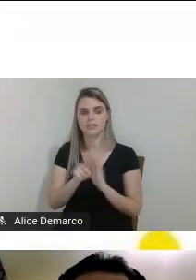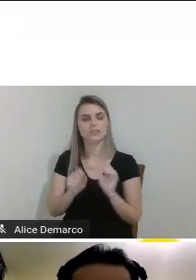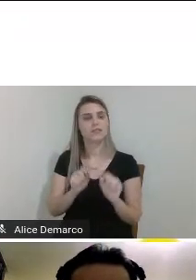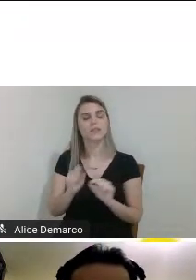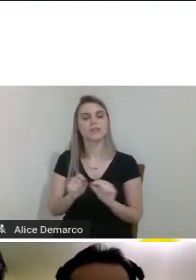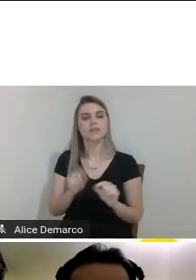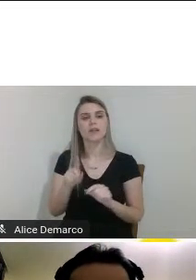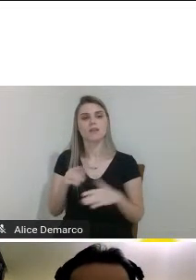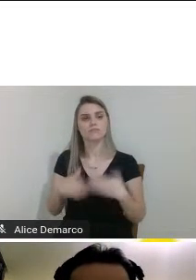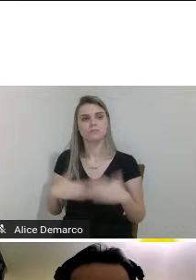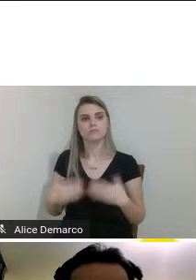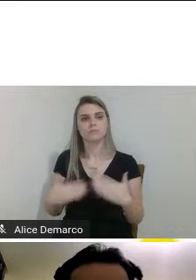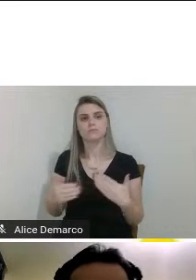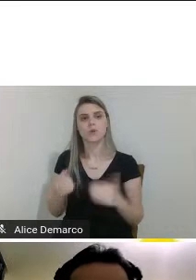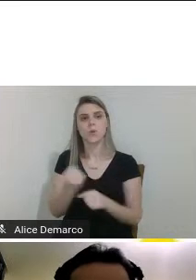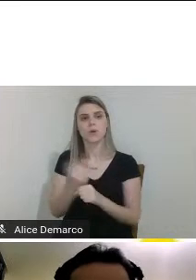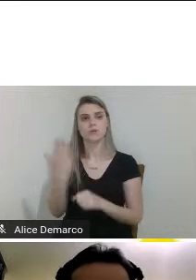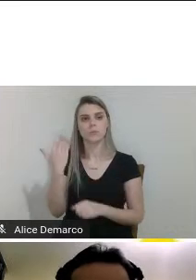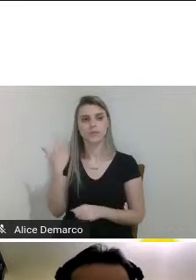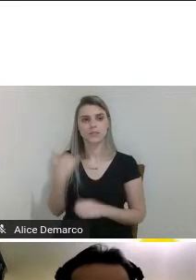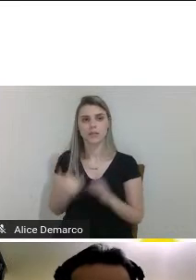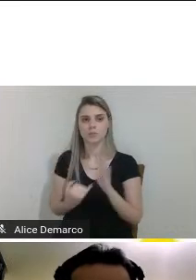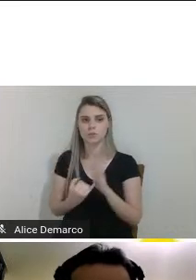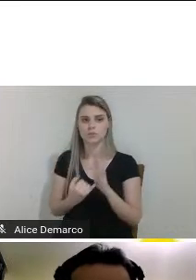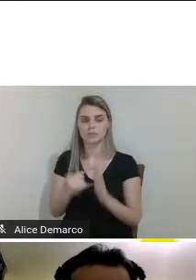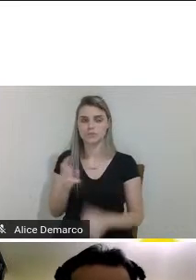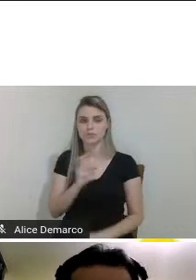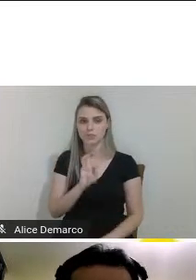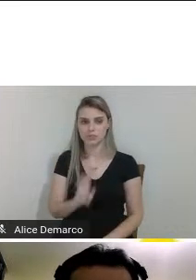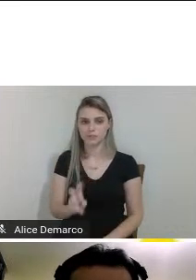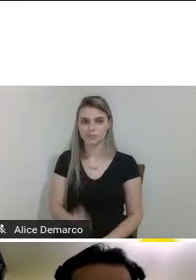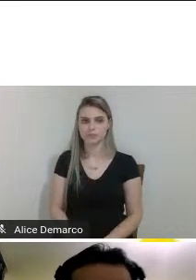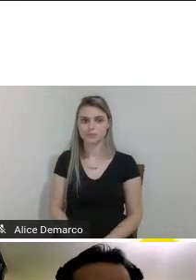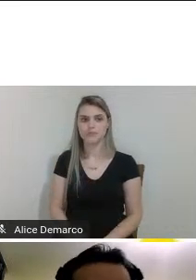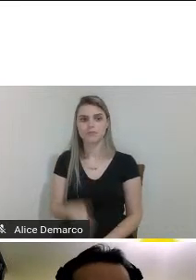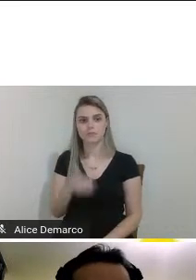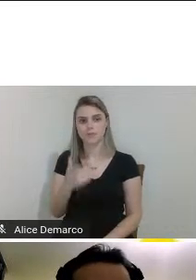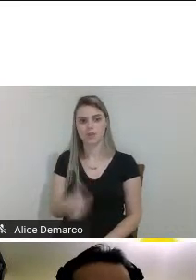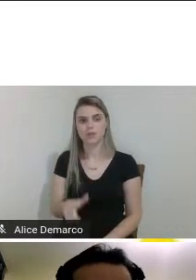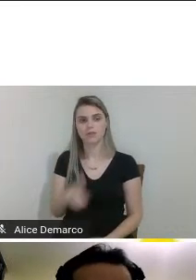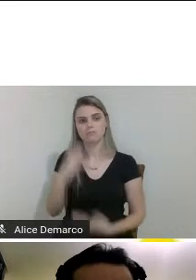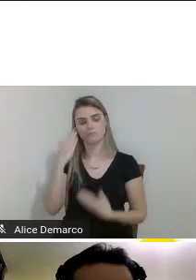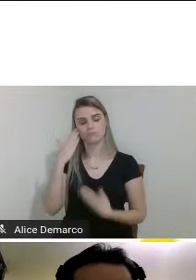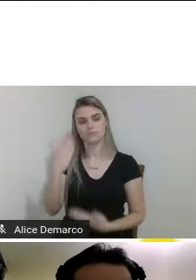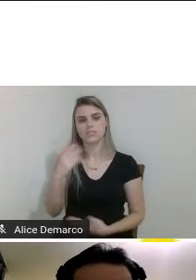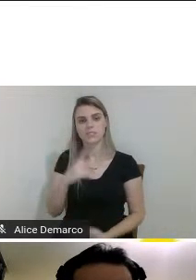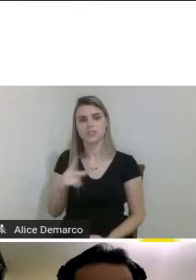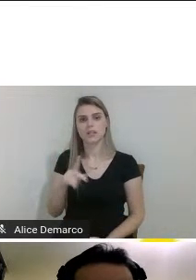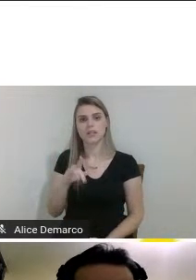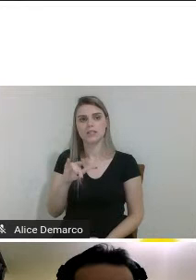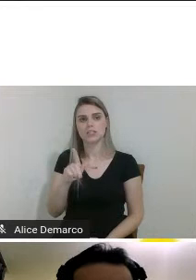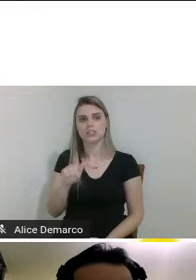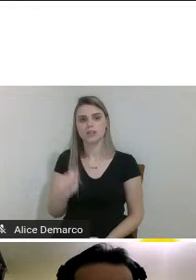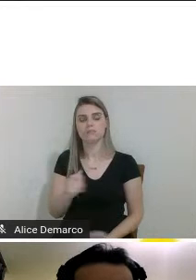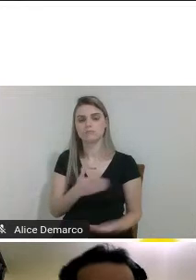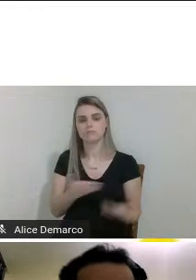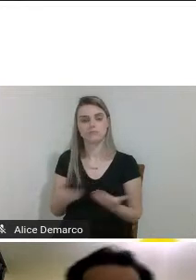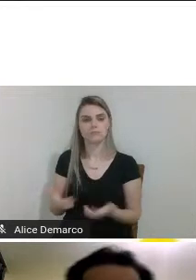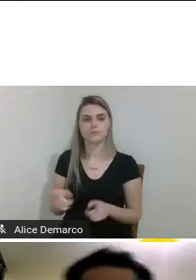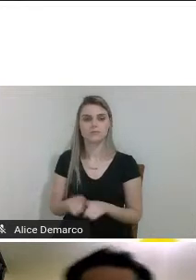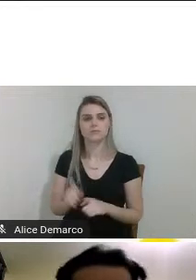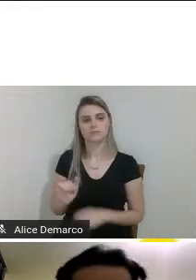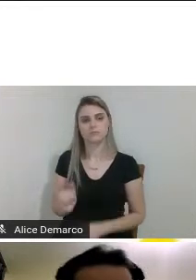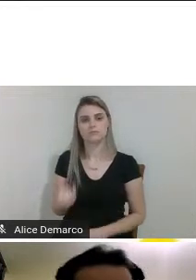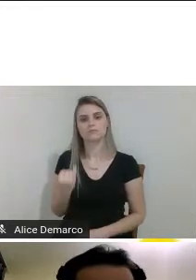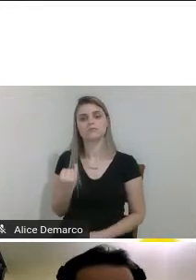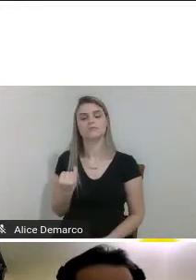desenvolvido no ano passado no IFSC Campus Xancherê mais uma vez eu agradeço a Prof. Lígia pelo convite e oportunidade de estar aqui